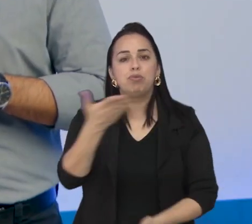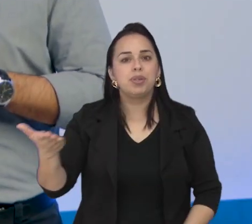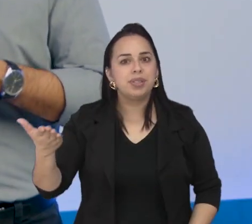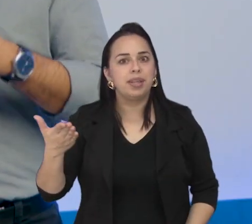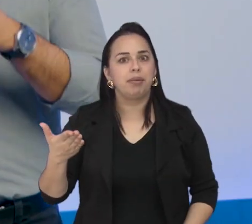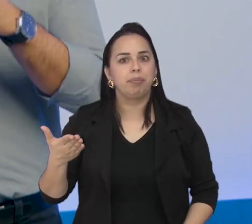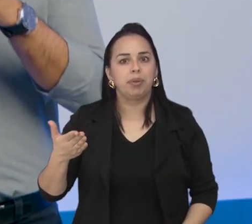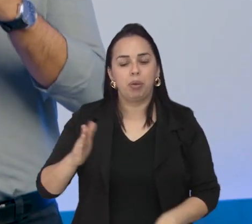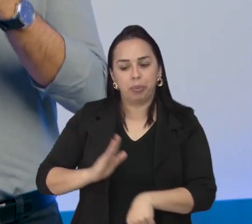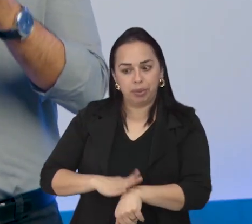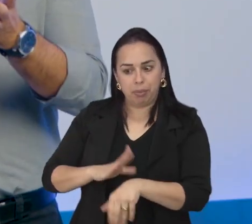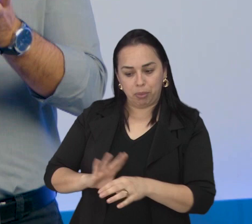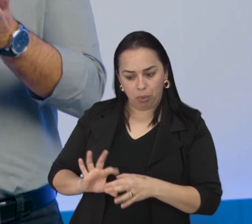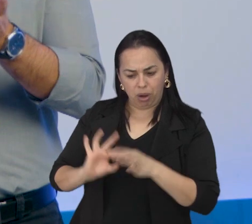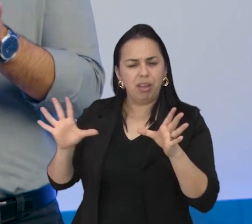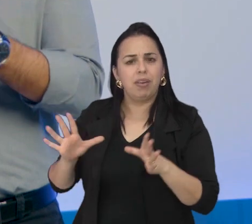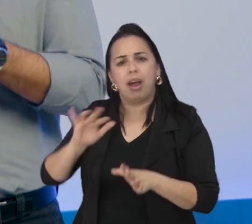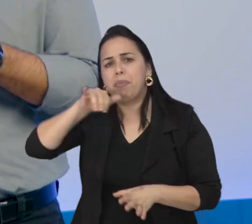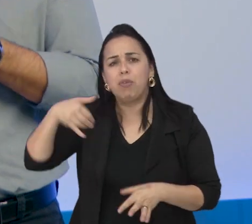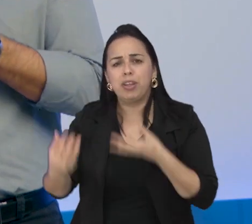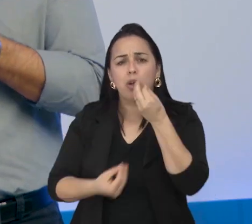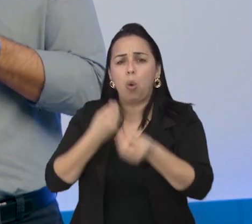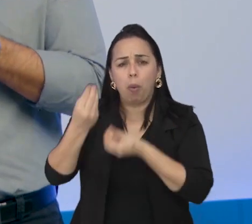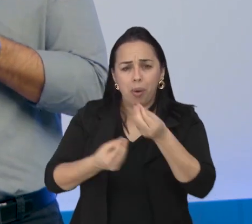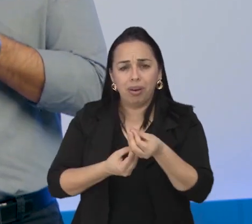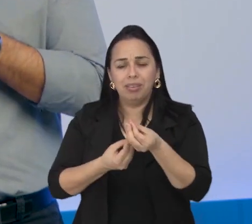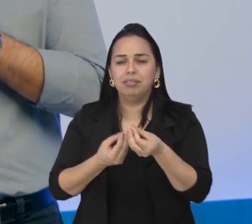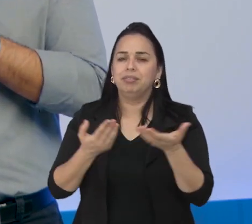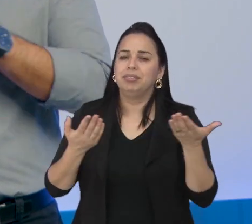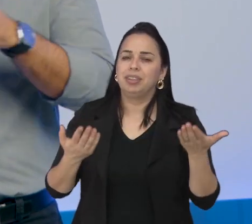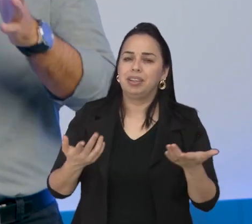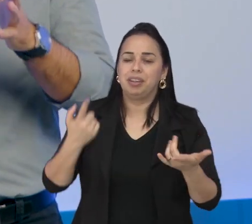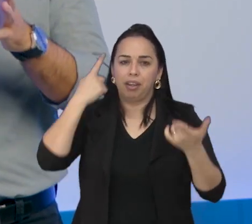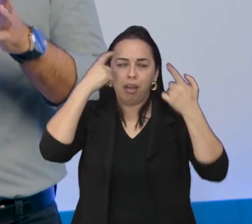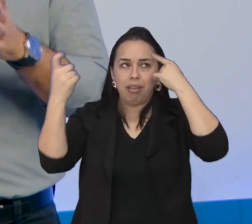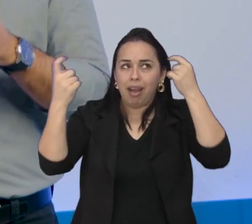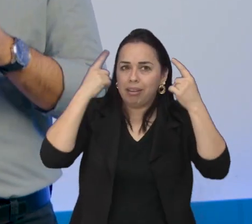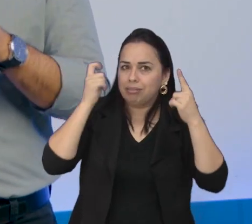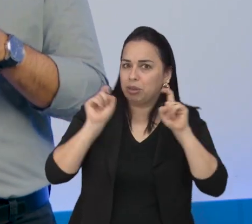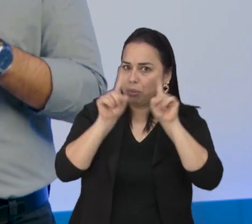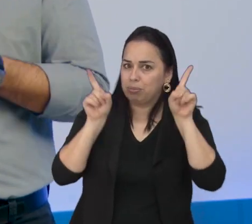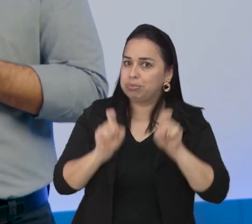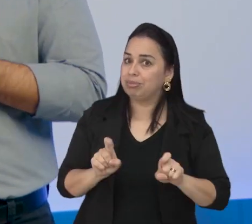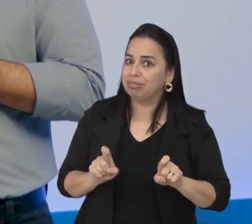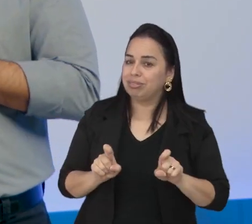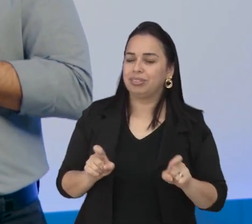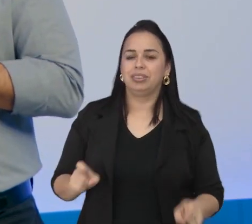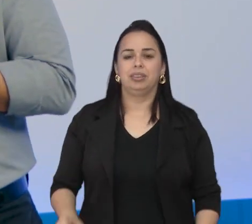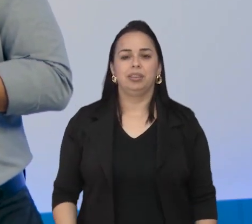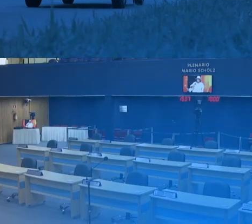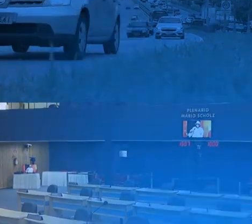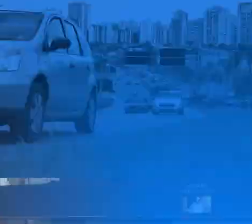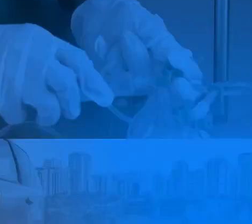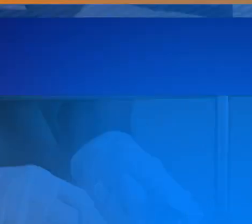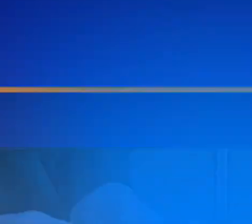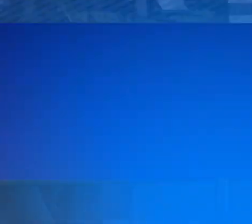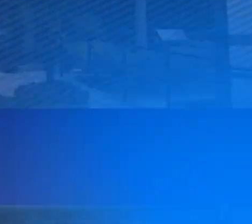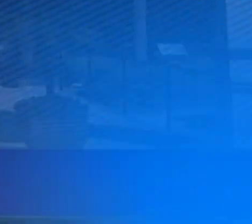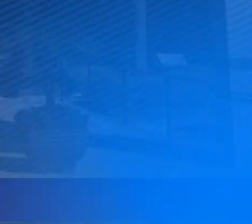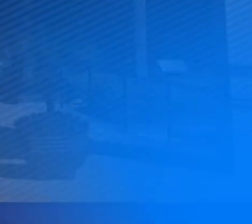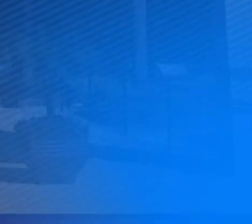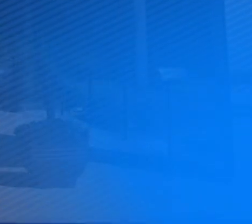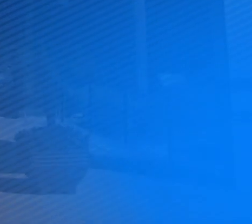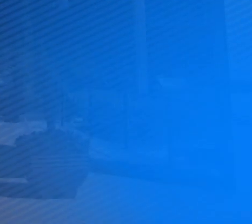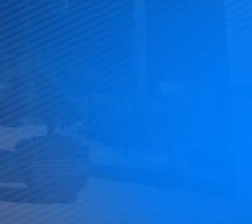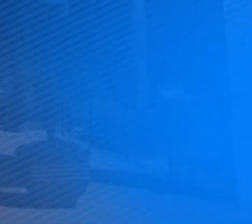obrigado, Marina. E aí, como você tem aproveitado seu tempo livre, hein? Sem fazer nada. Muitas ideias produtivas? Música